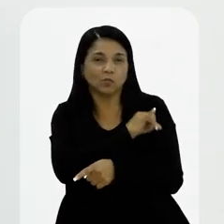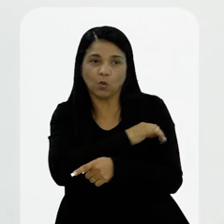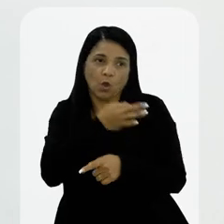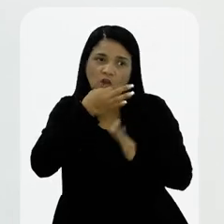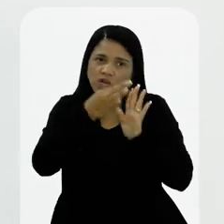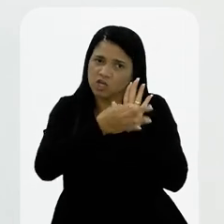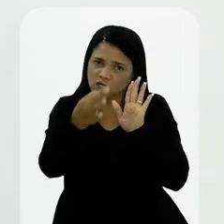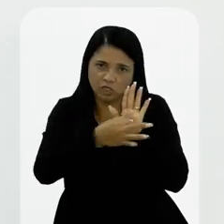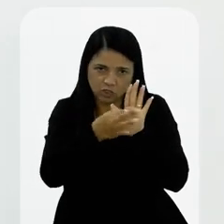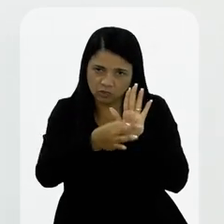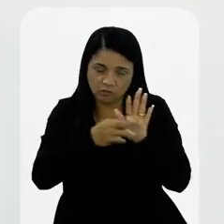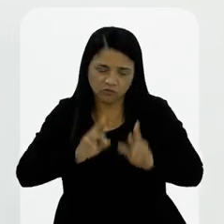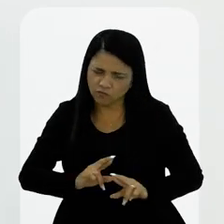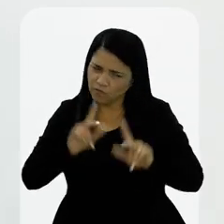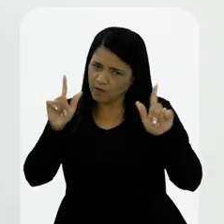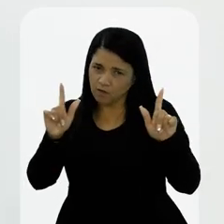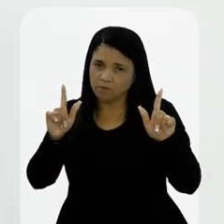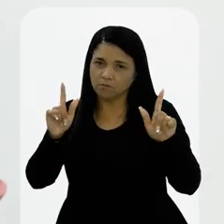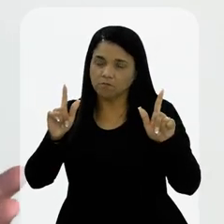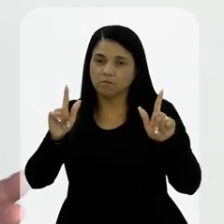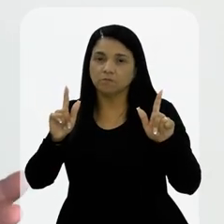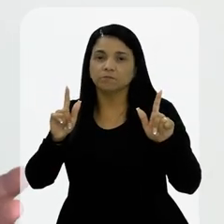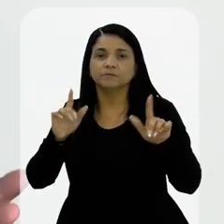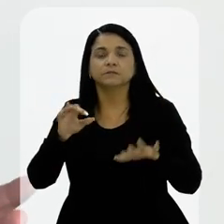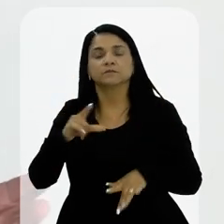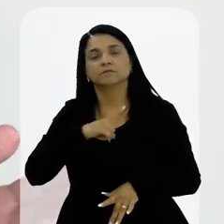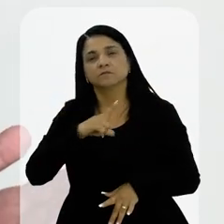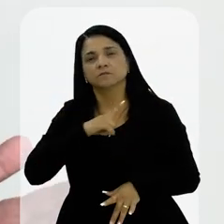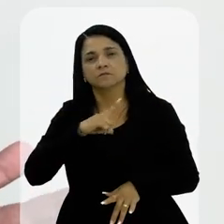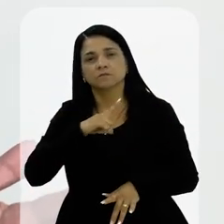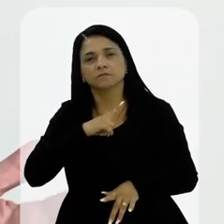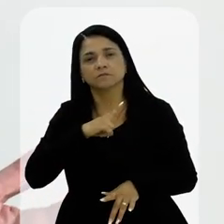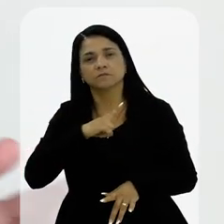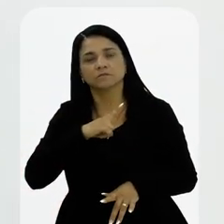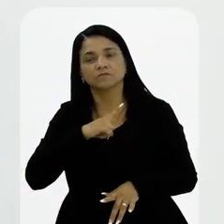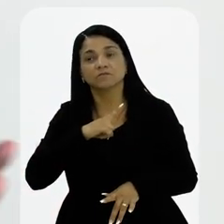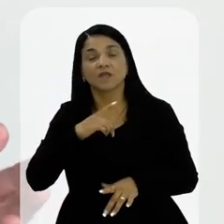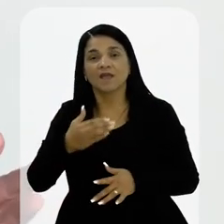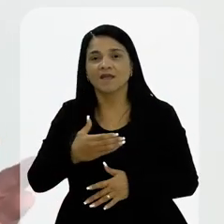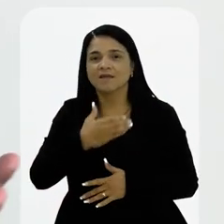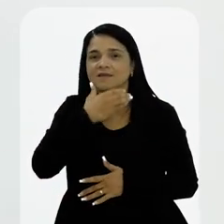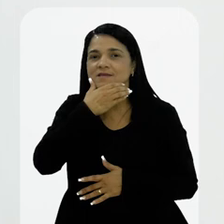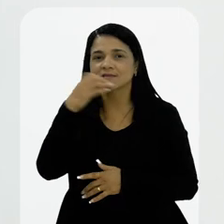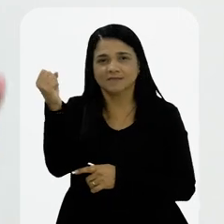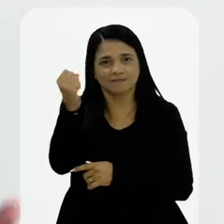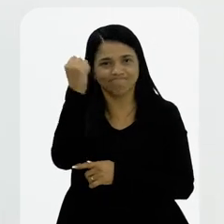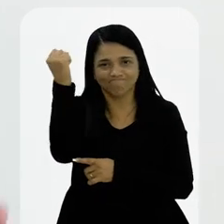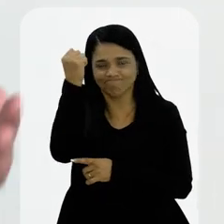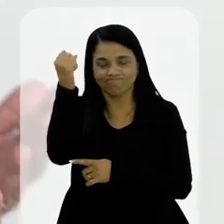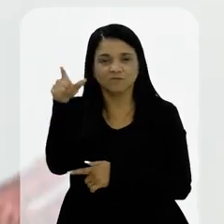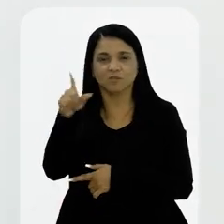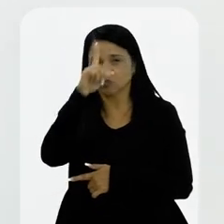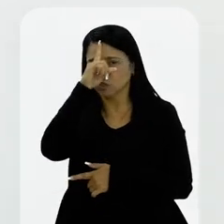no nosso estado. Não estou criticando, é uma outra situação. Mas nós temos aí, agora, vivendo a crise dos hospitais